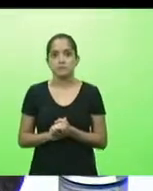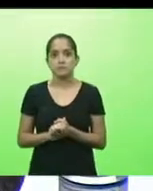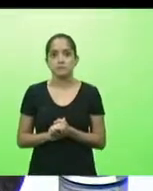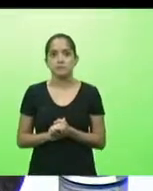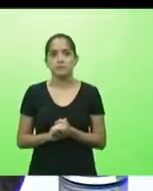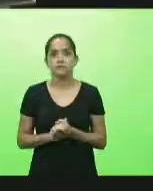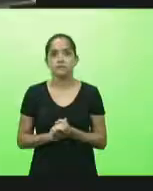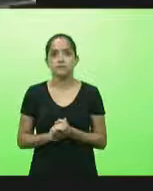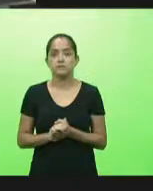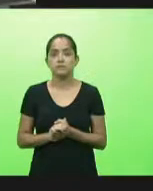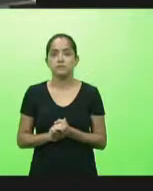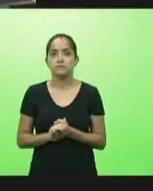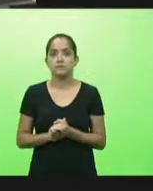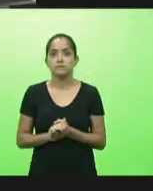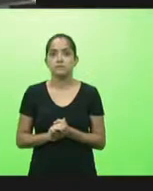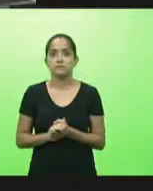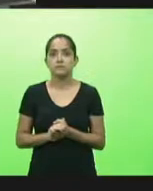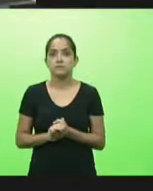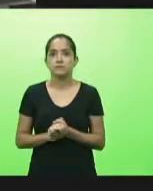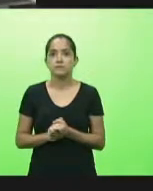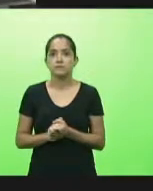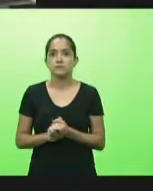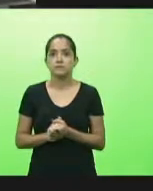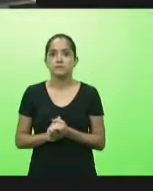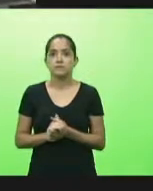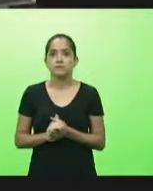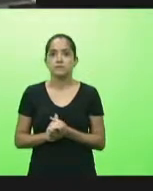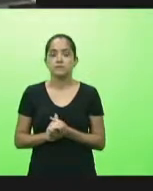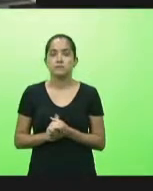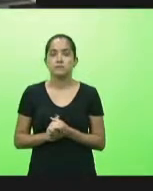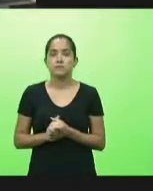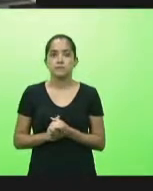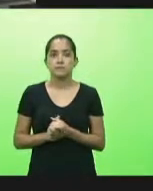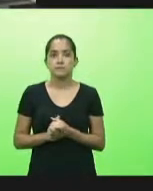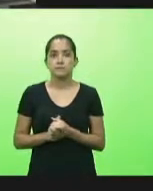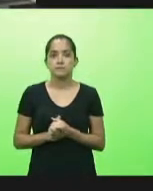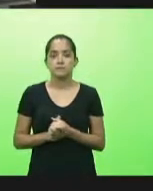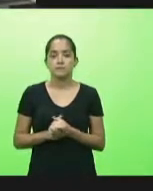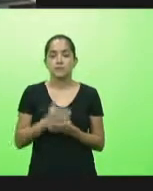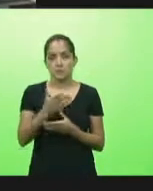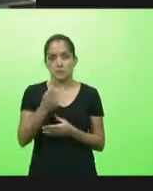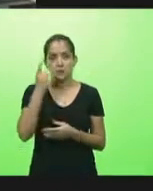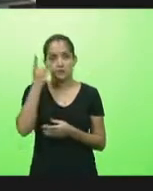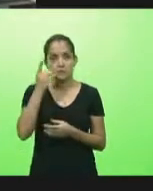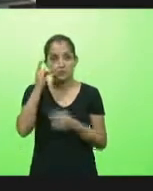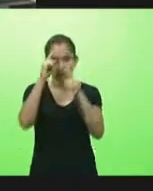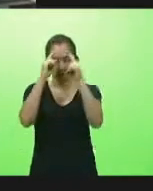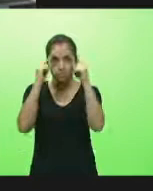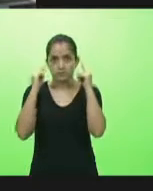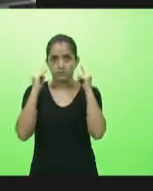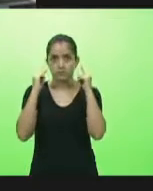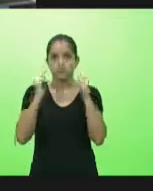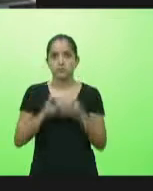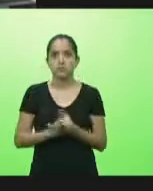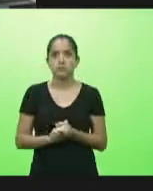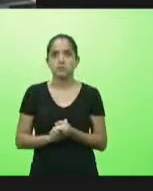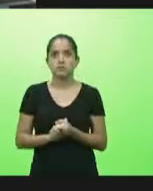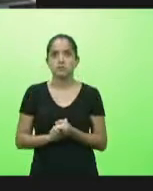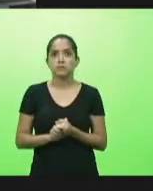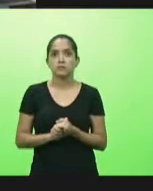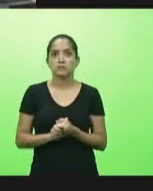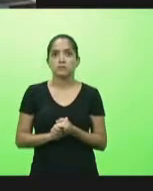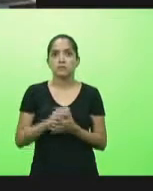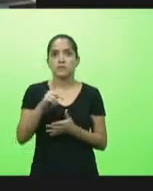Neodizareta exatamente senhor presidente estamos aguardando deputado Sareta fica à vontade próximo horário pertence ao bloco